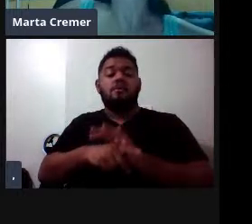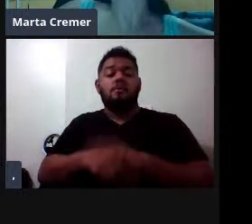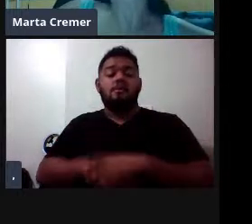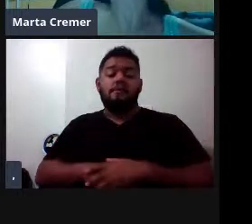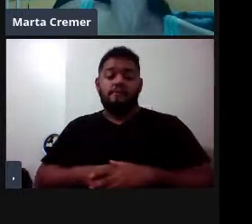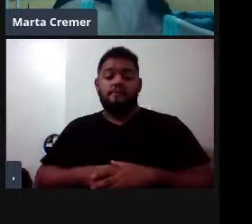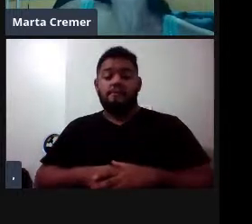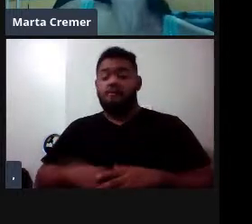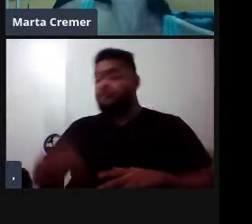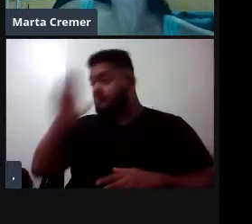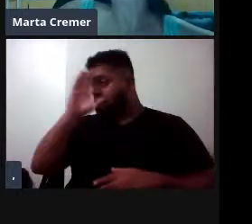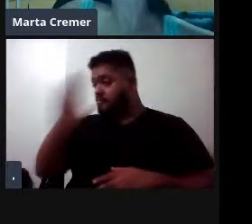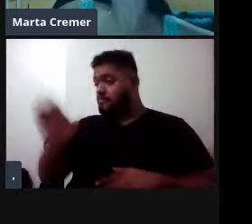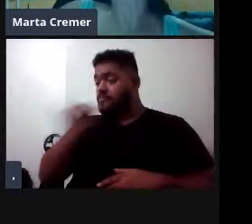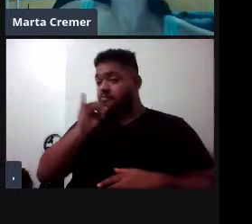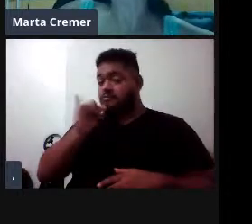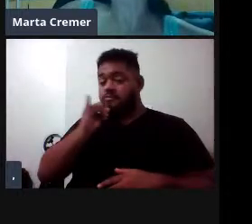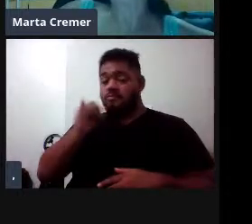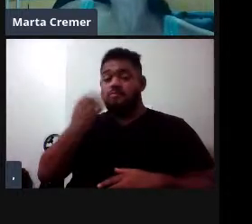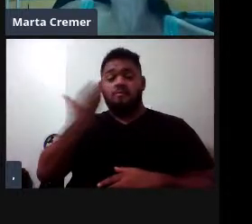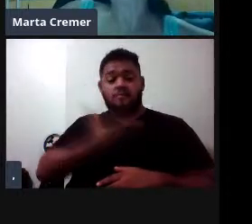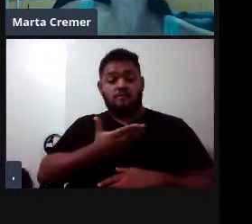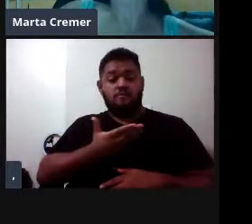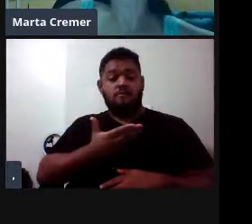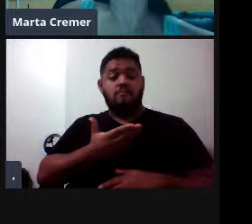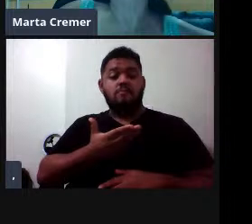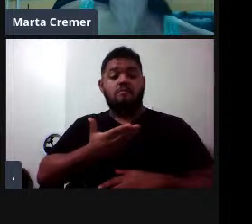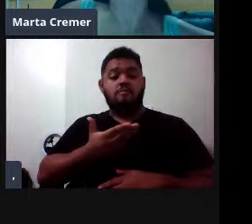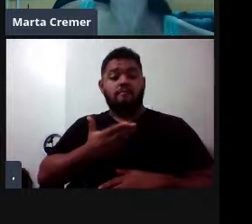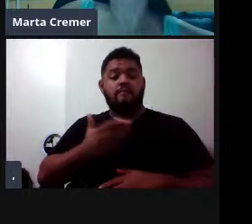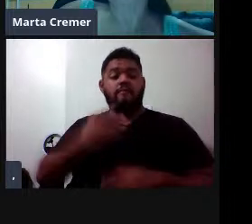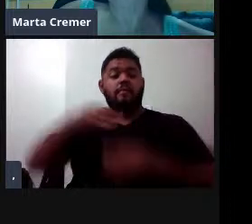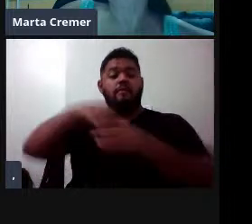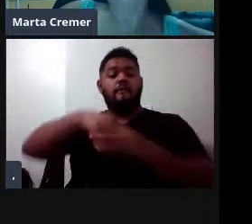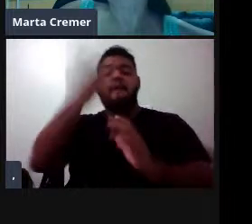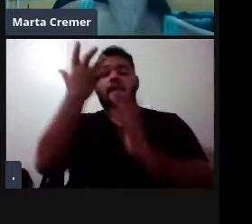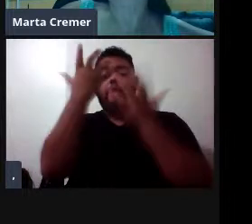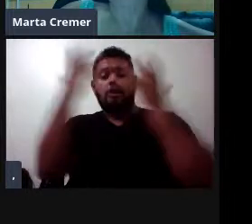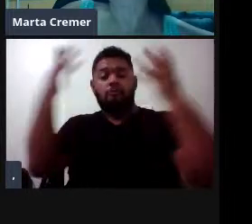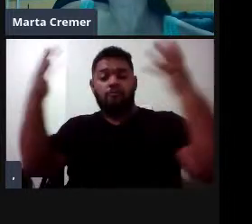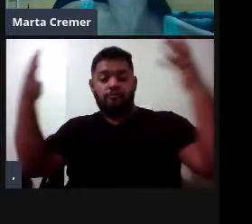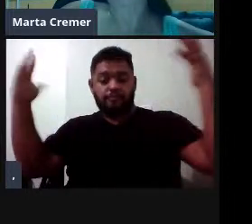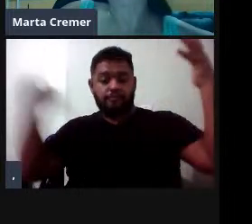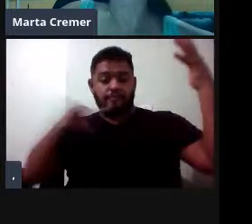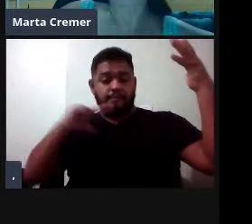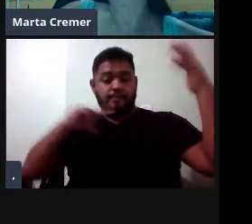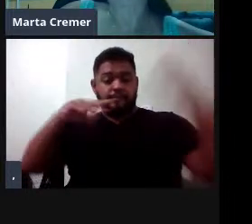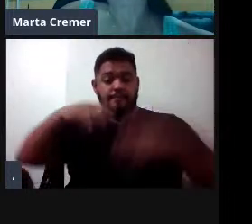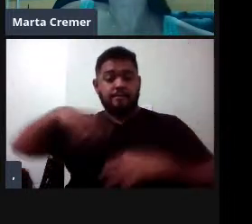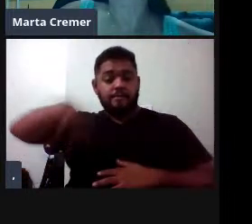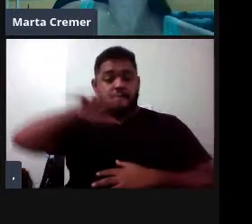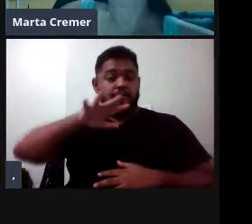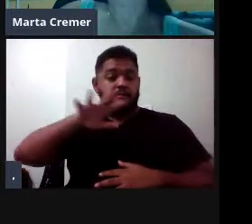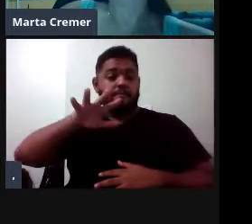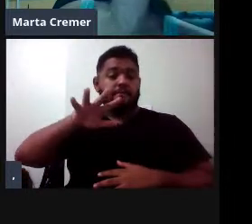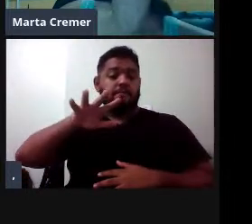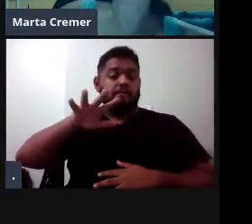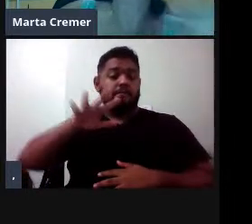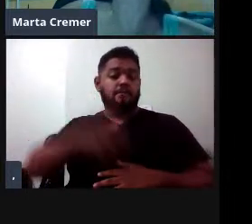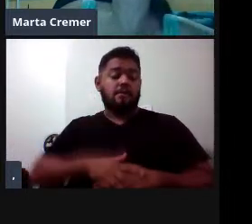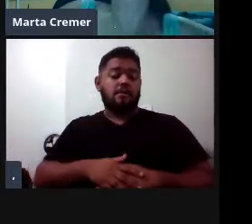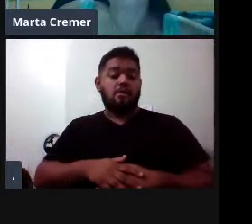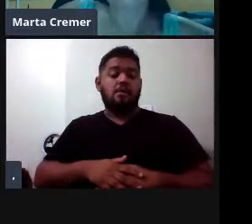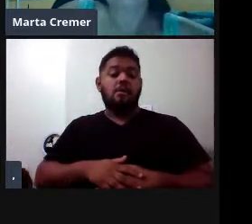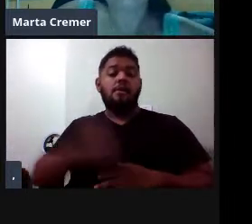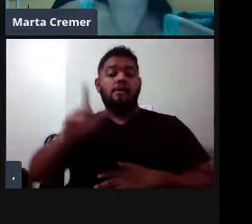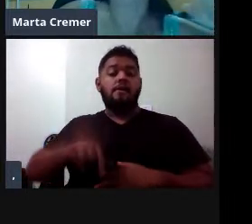principalmente aqui no caso da Enidra, nas regiões de florestas, né, de macroalgas que a gente tem aqui nessa região do Pacífico, então ela é considerada inclusive